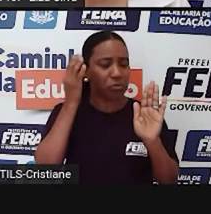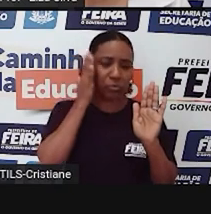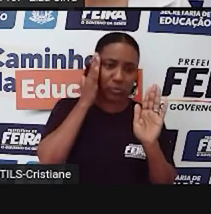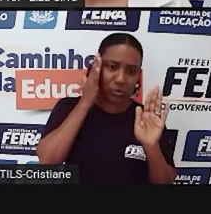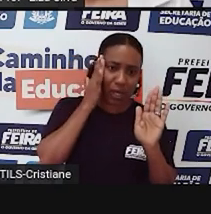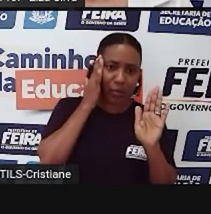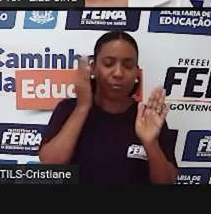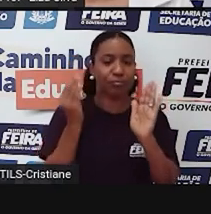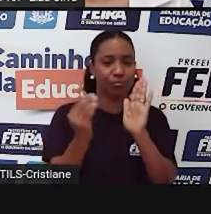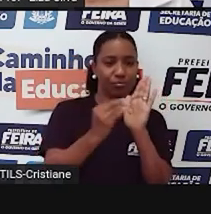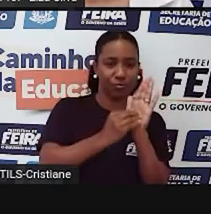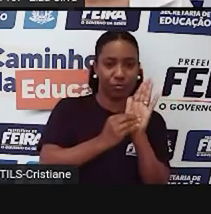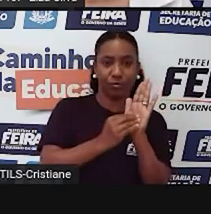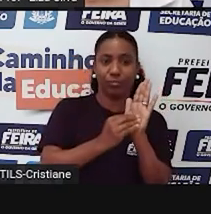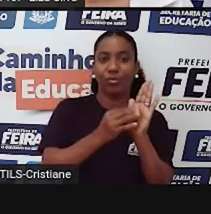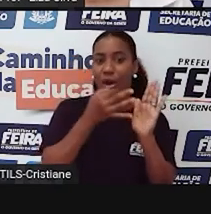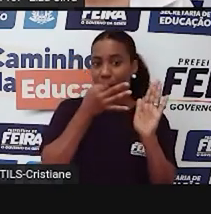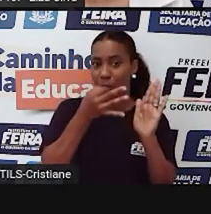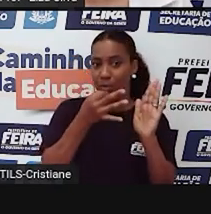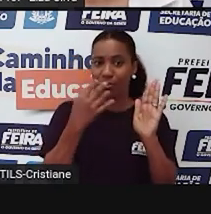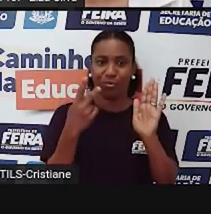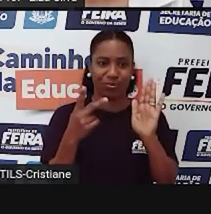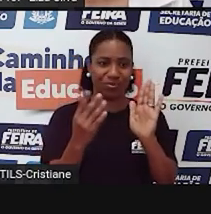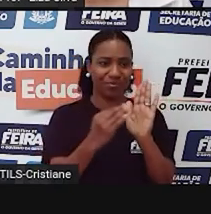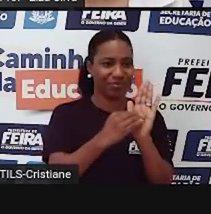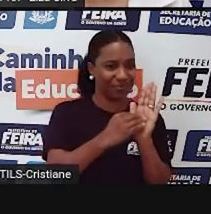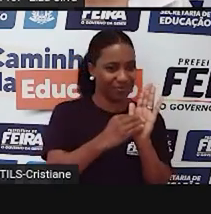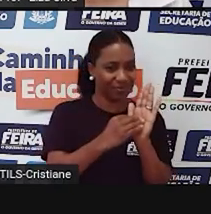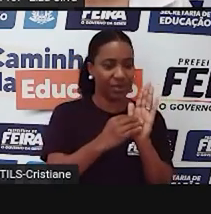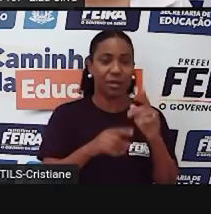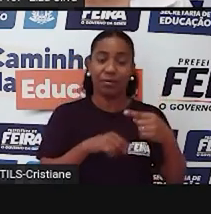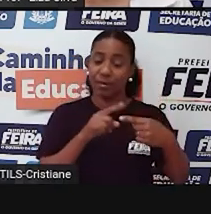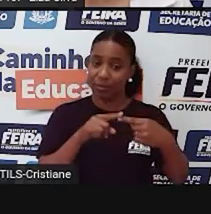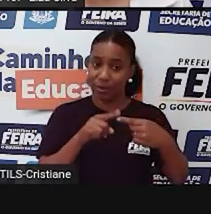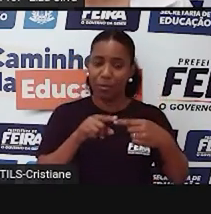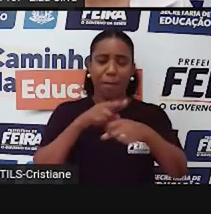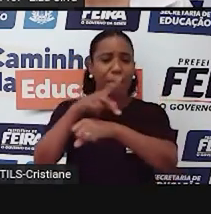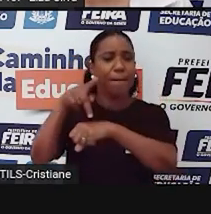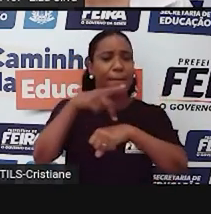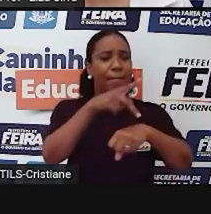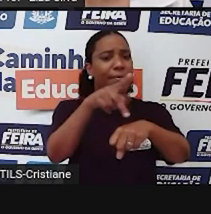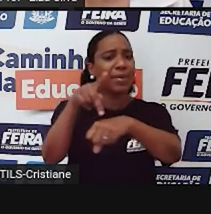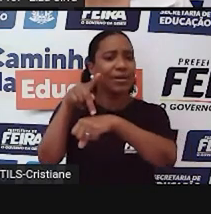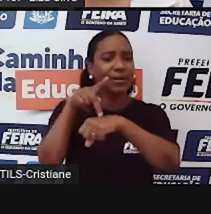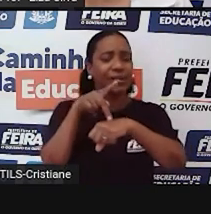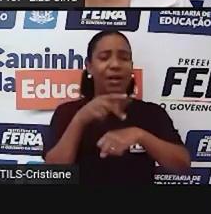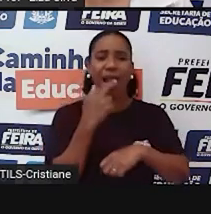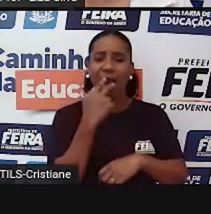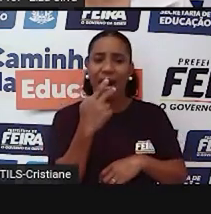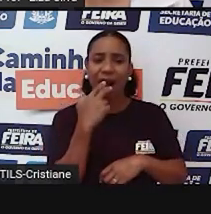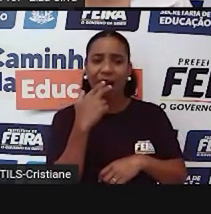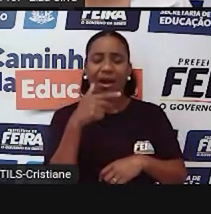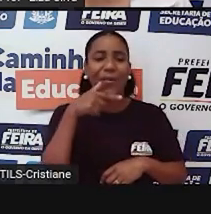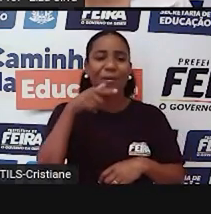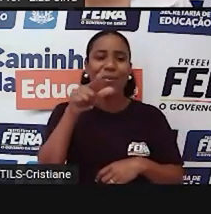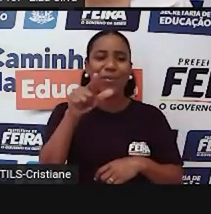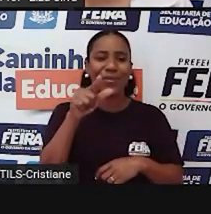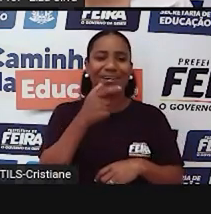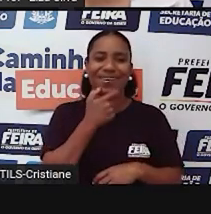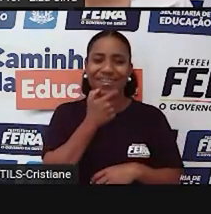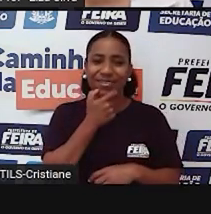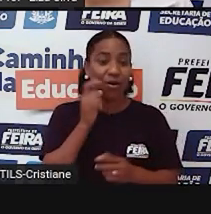ok? Quais países falam inglês como língua oficial do Euronore? Vocês sabem?